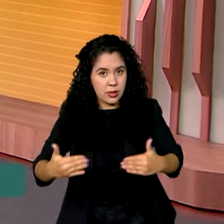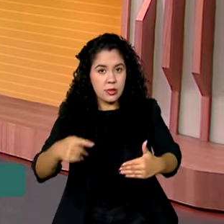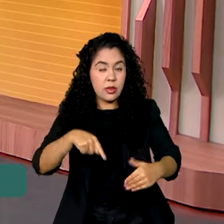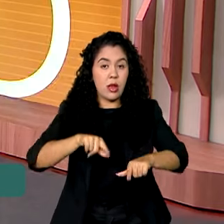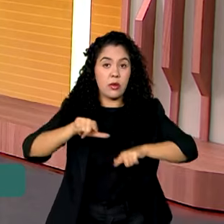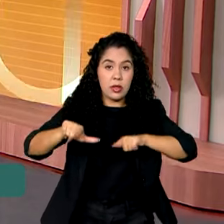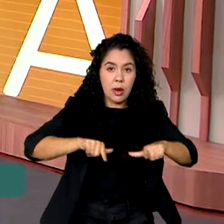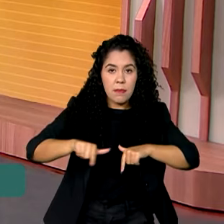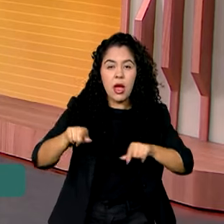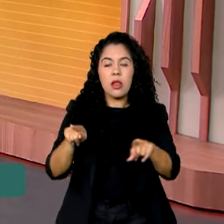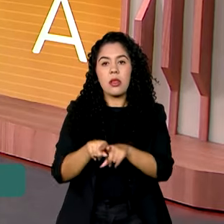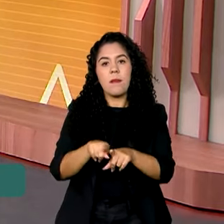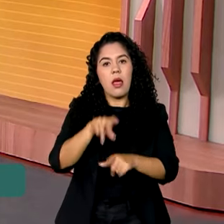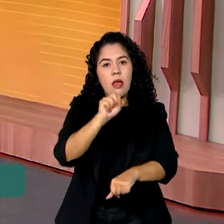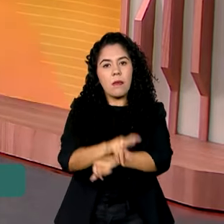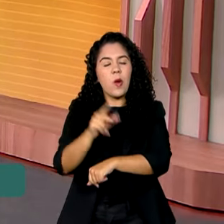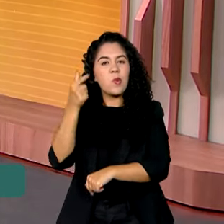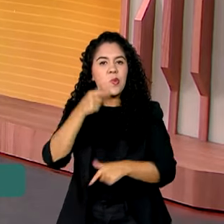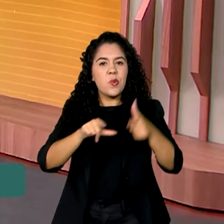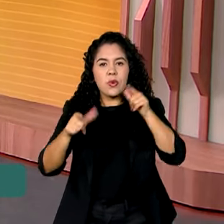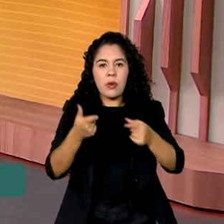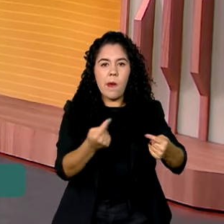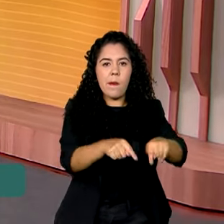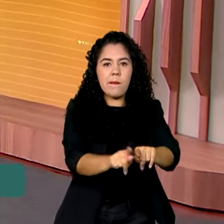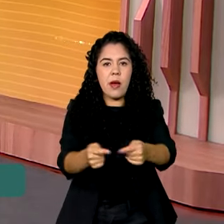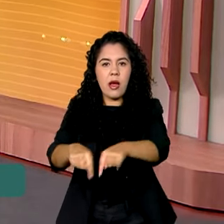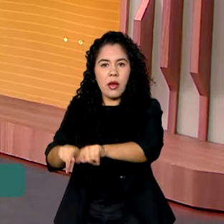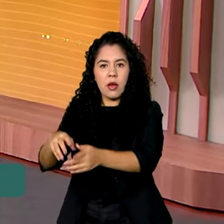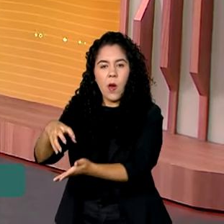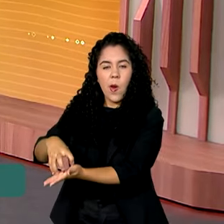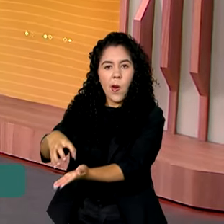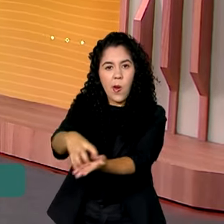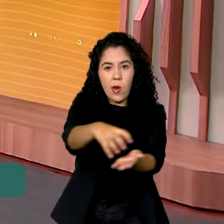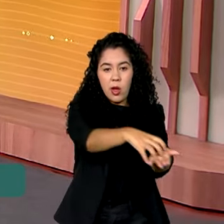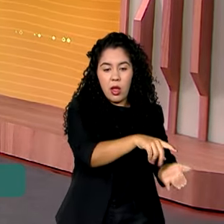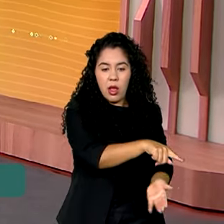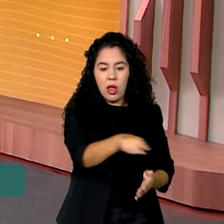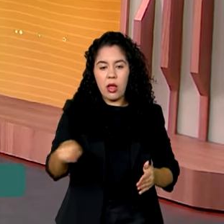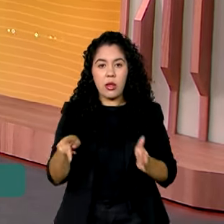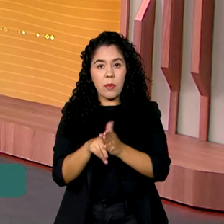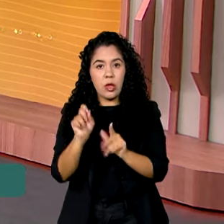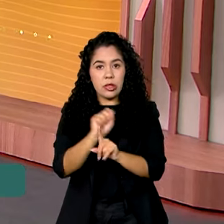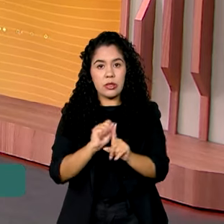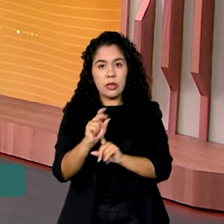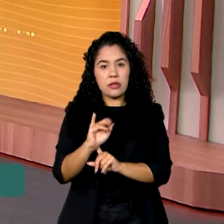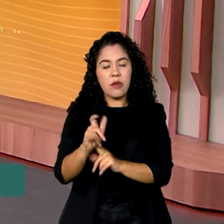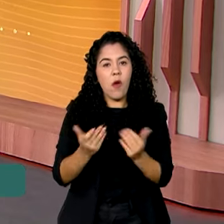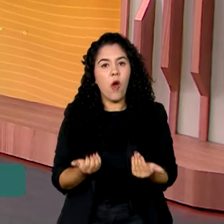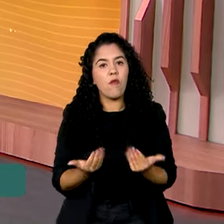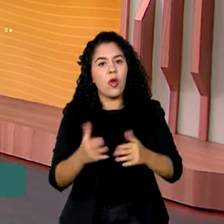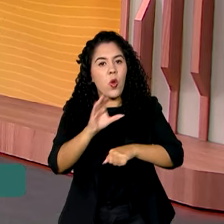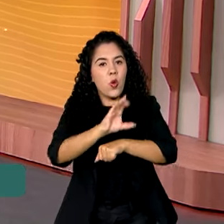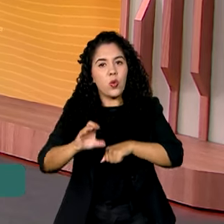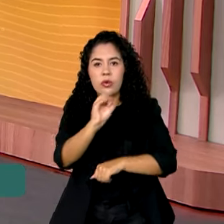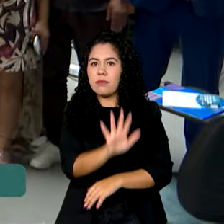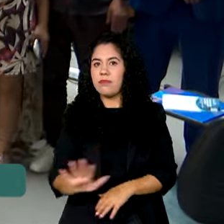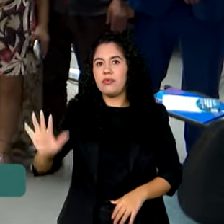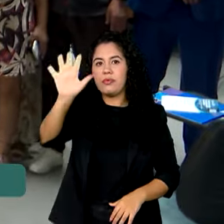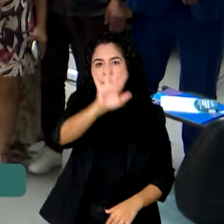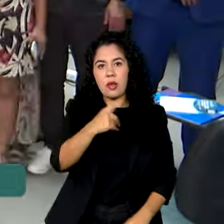Emprego fechou parcerias com organizações da sociedade civil para oferecer cursos em todo o país.